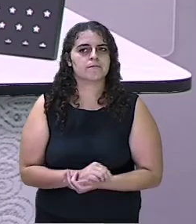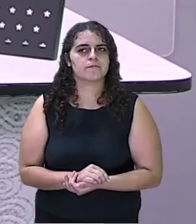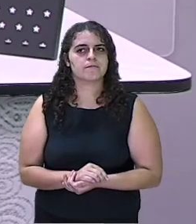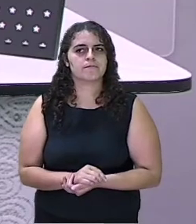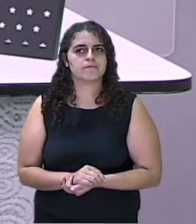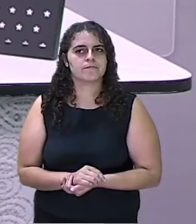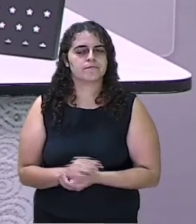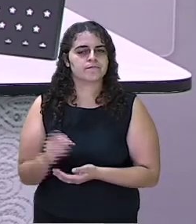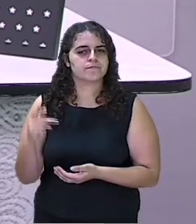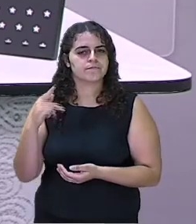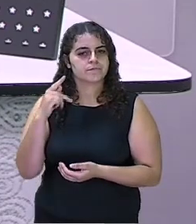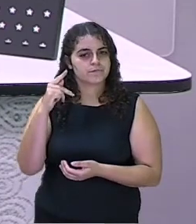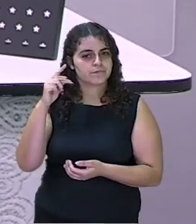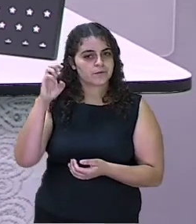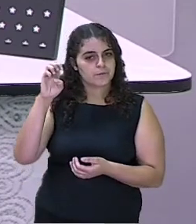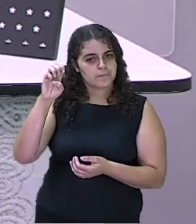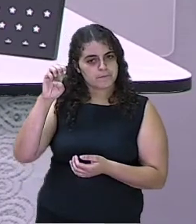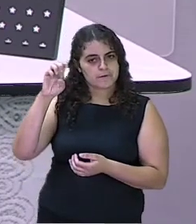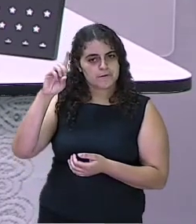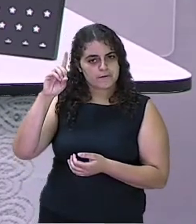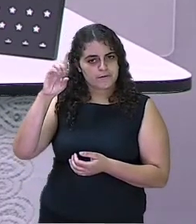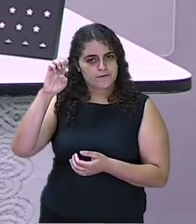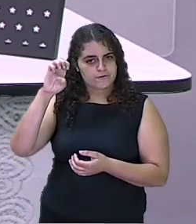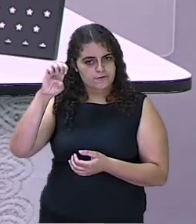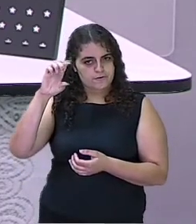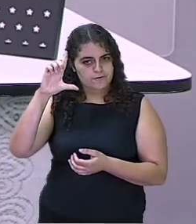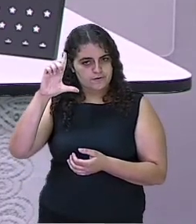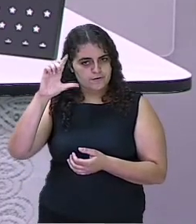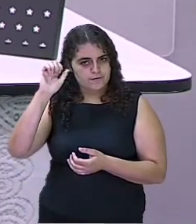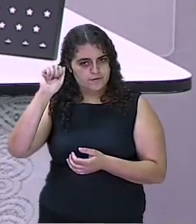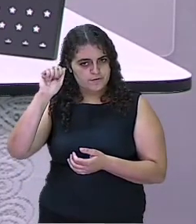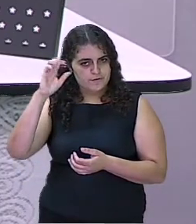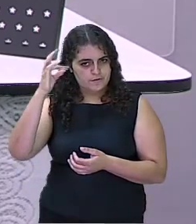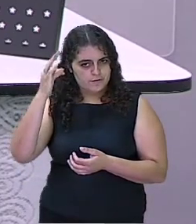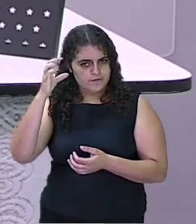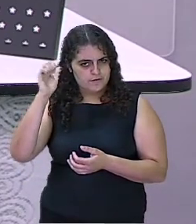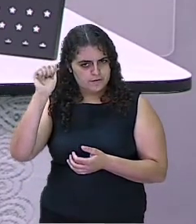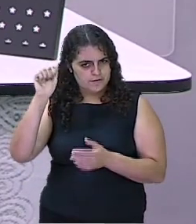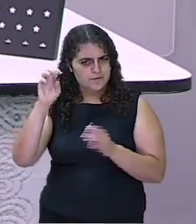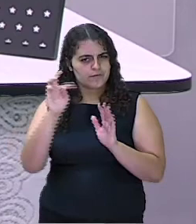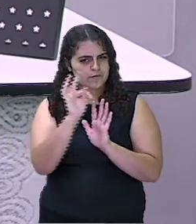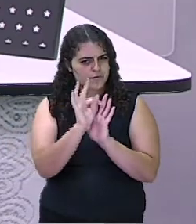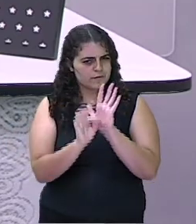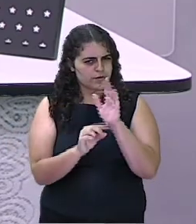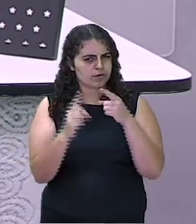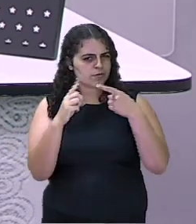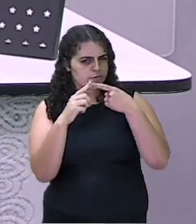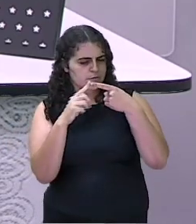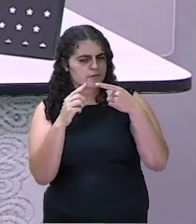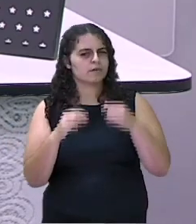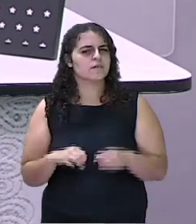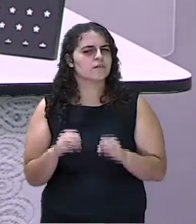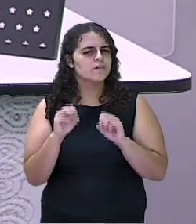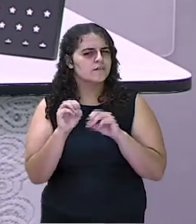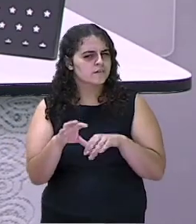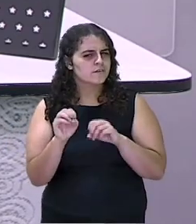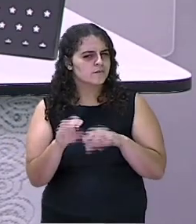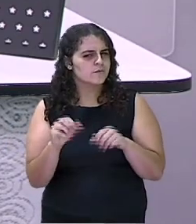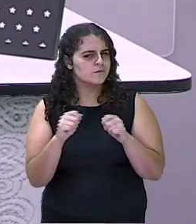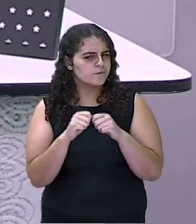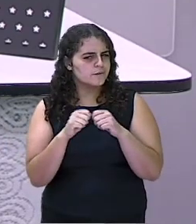Pé de lata. Será que o texto 1 ensinou a construir um brinquedo?